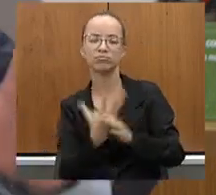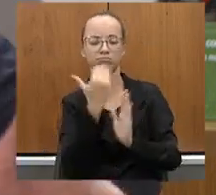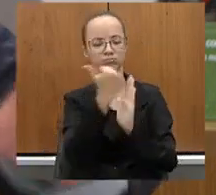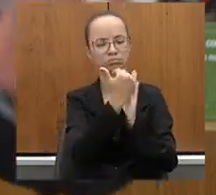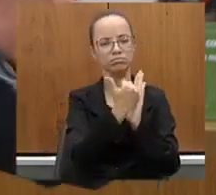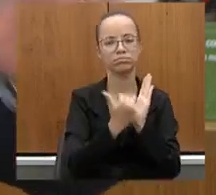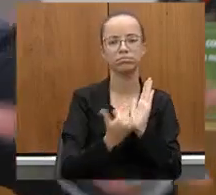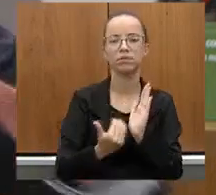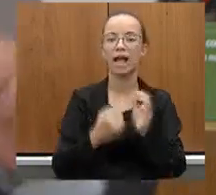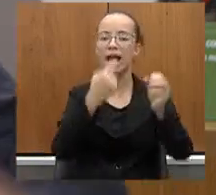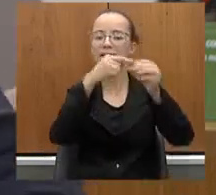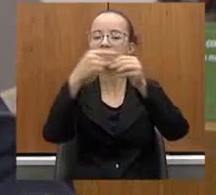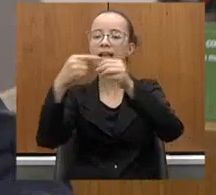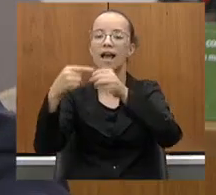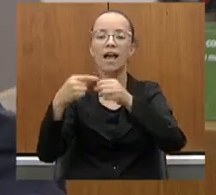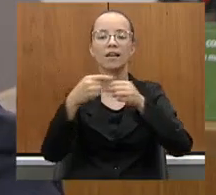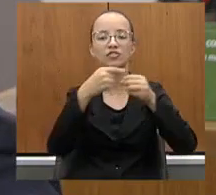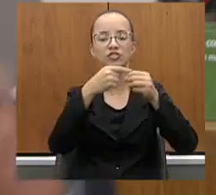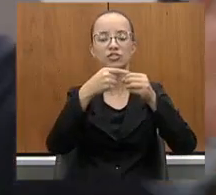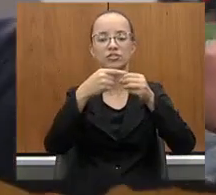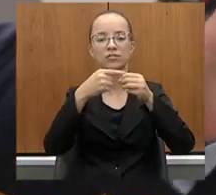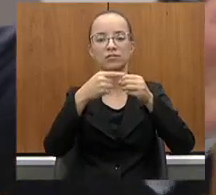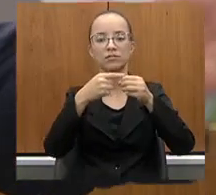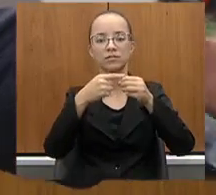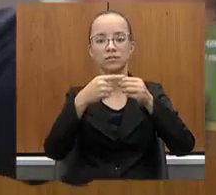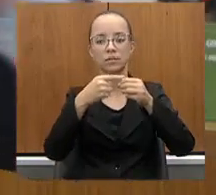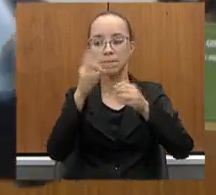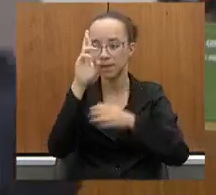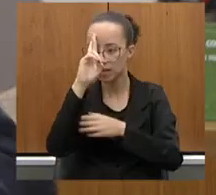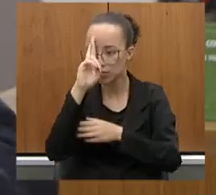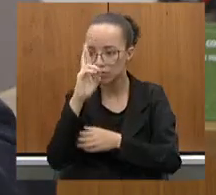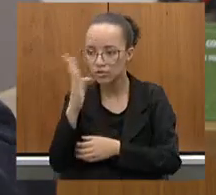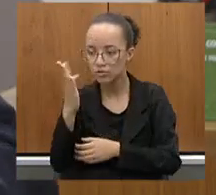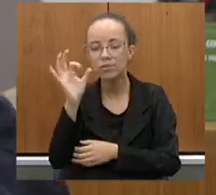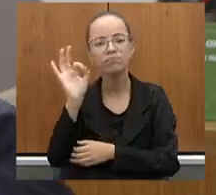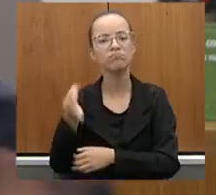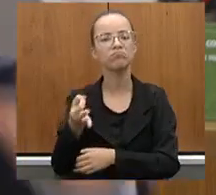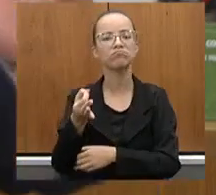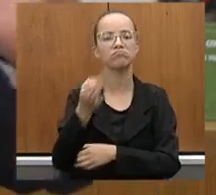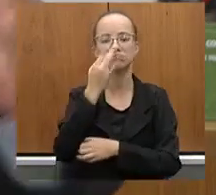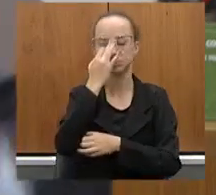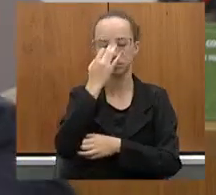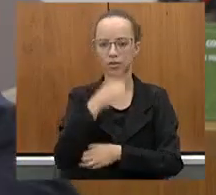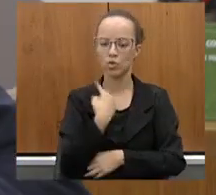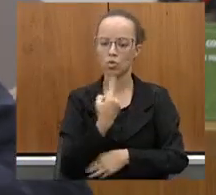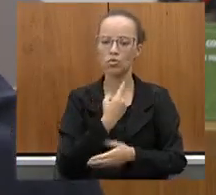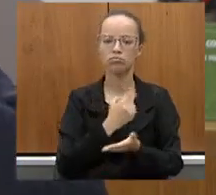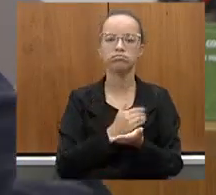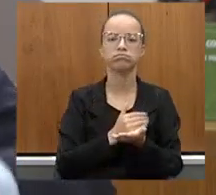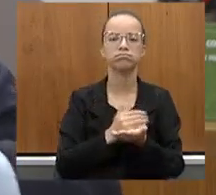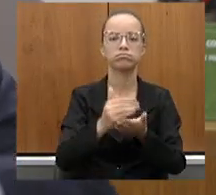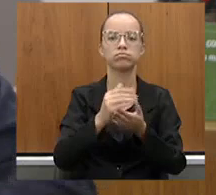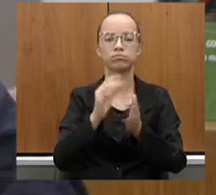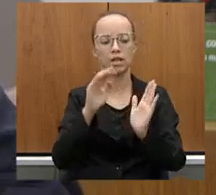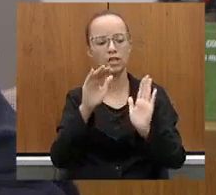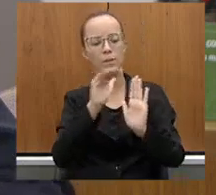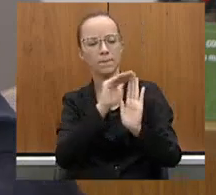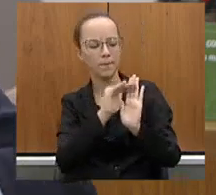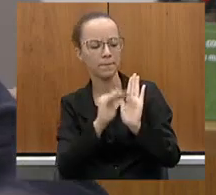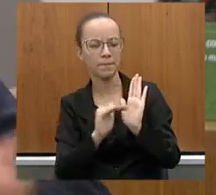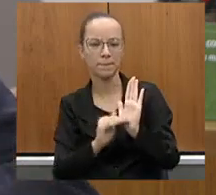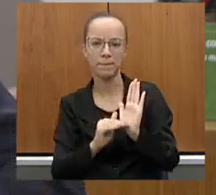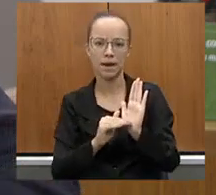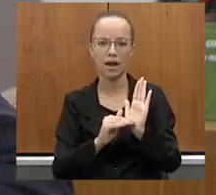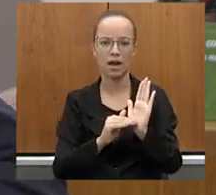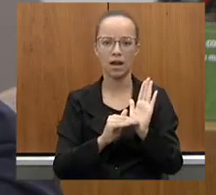os municípios para colocar emendas, e V. Exª realmente estava certa. Iniciamos através de emenda parlamentar